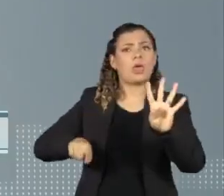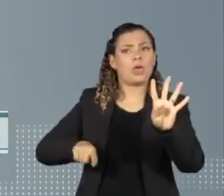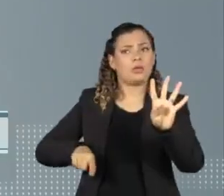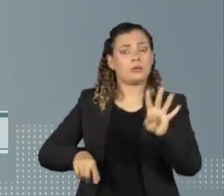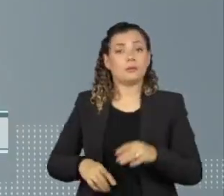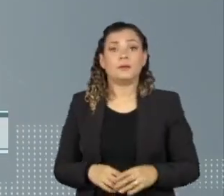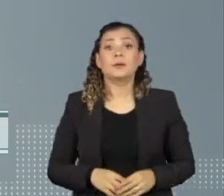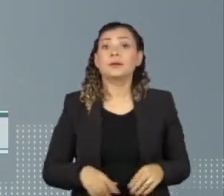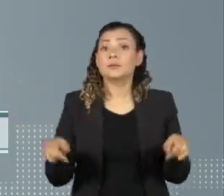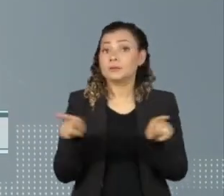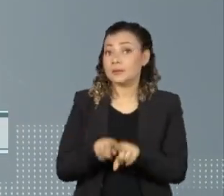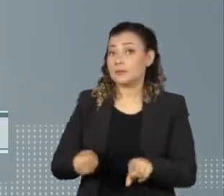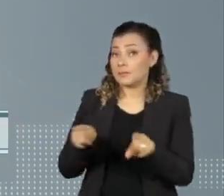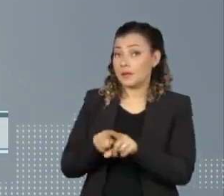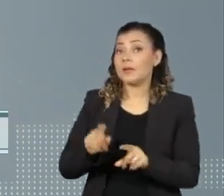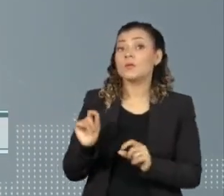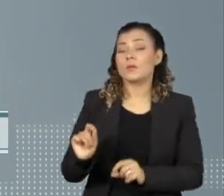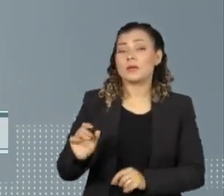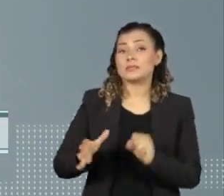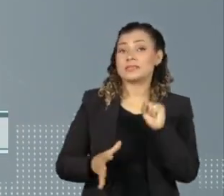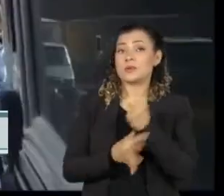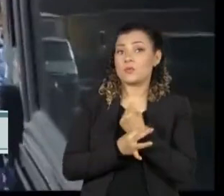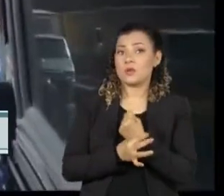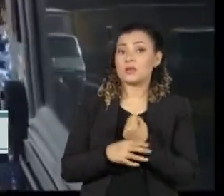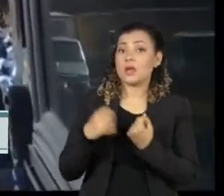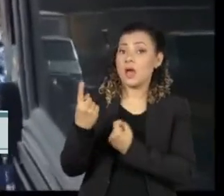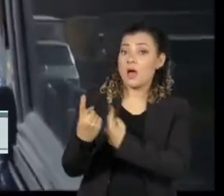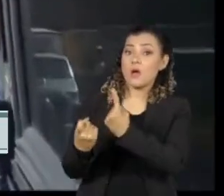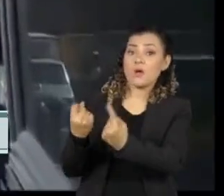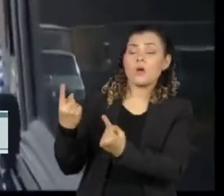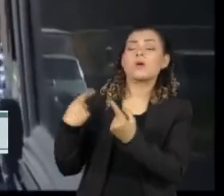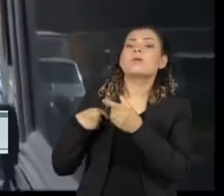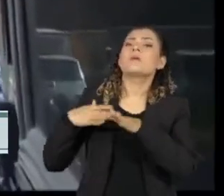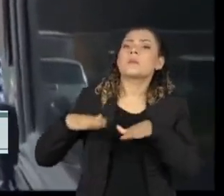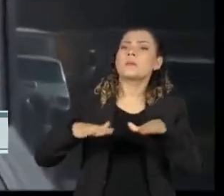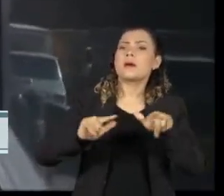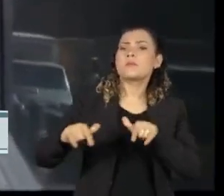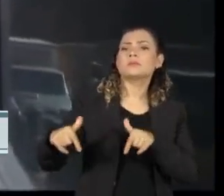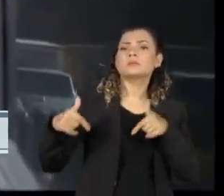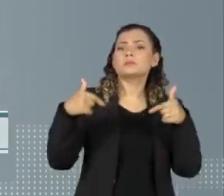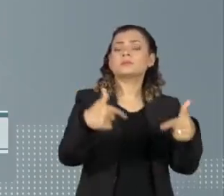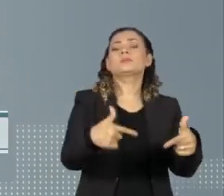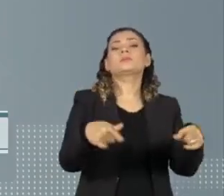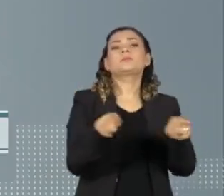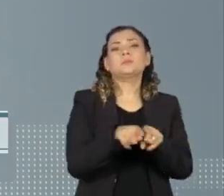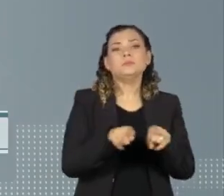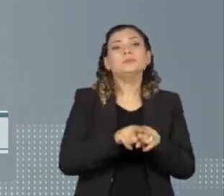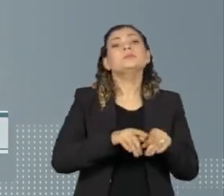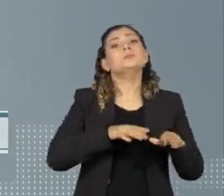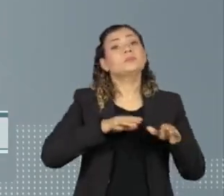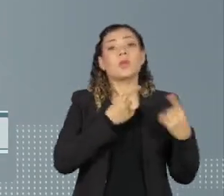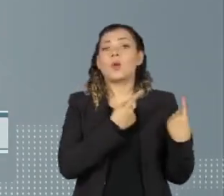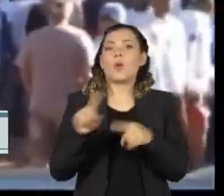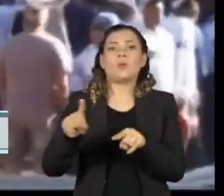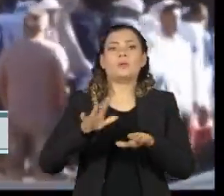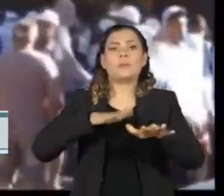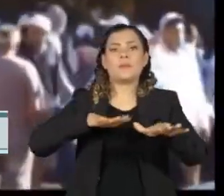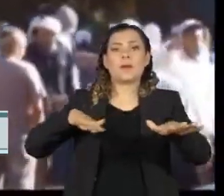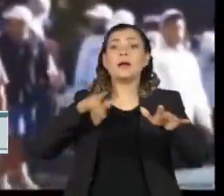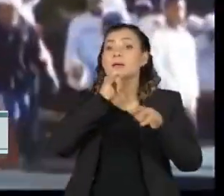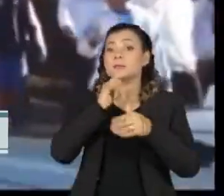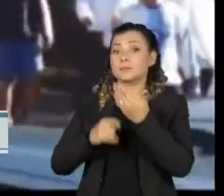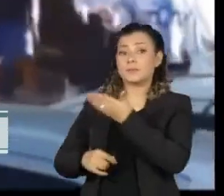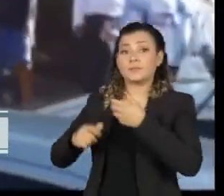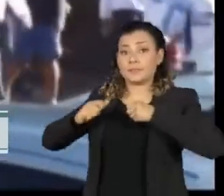Diante da inércia das forças de segurança, iniciativas civis se levantam contra os bloqueios. É o caso, por